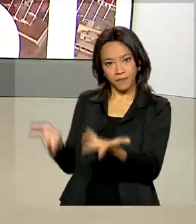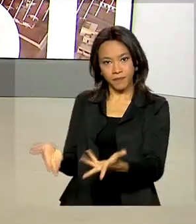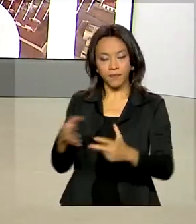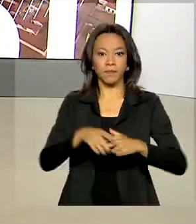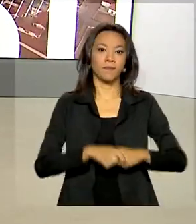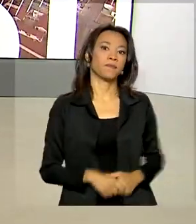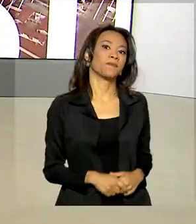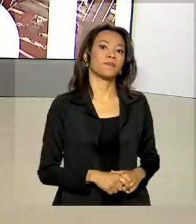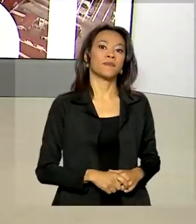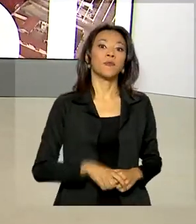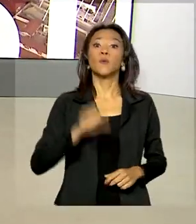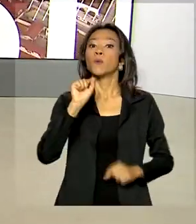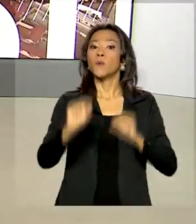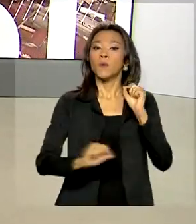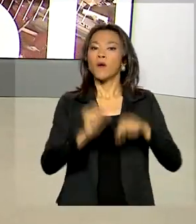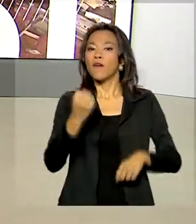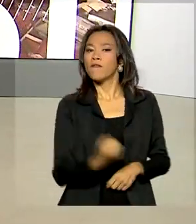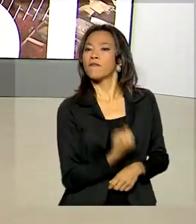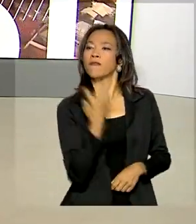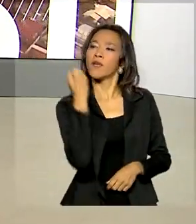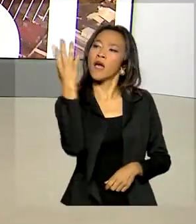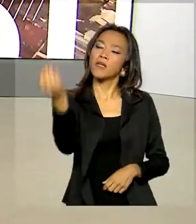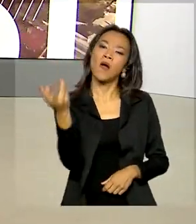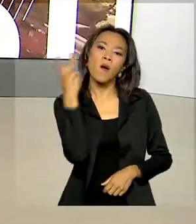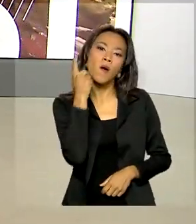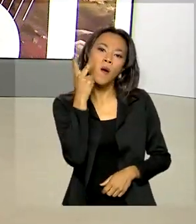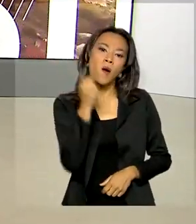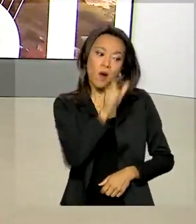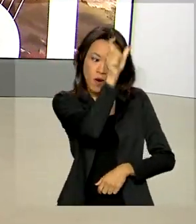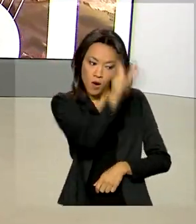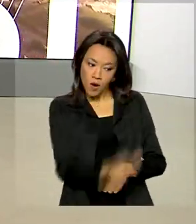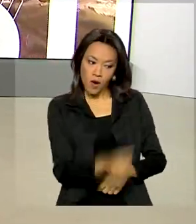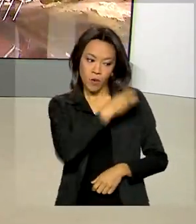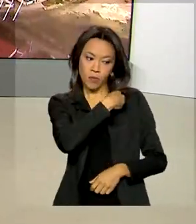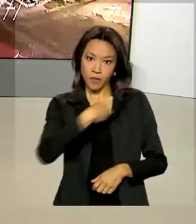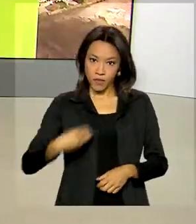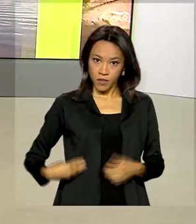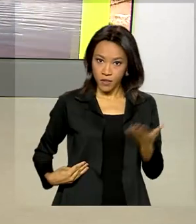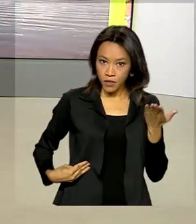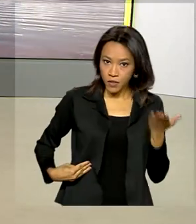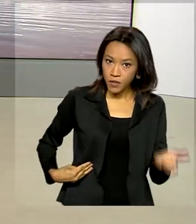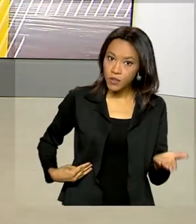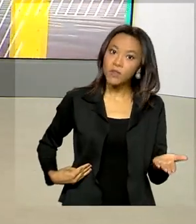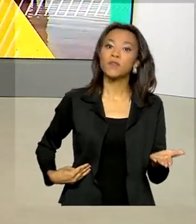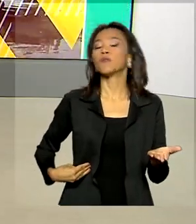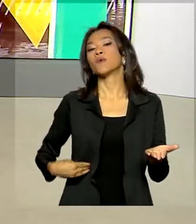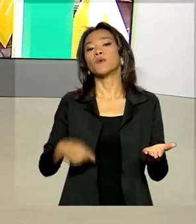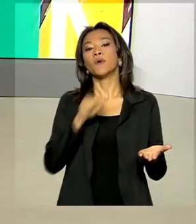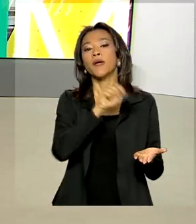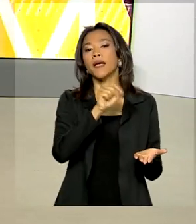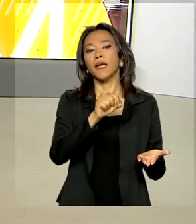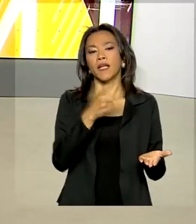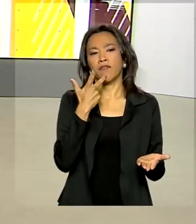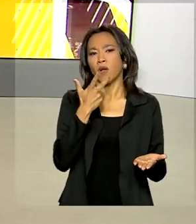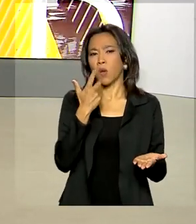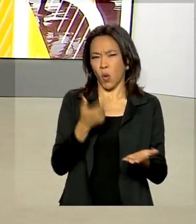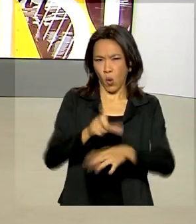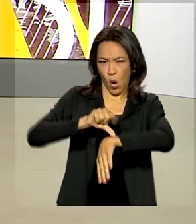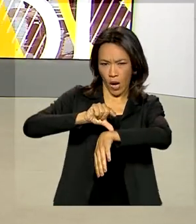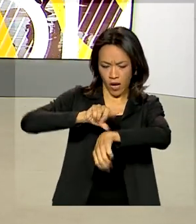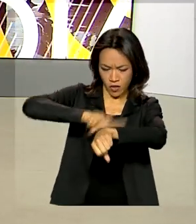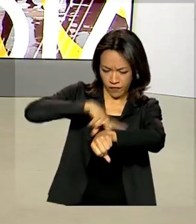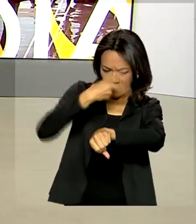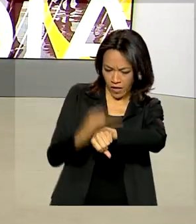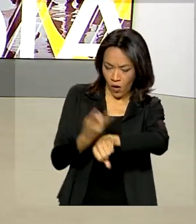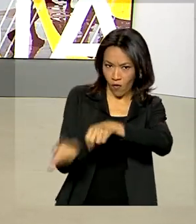Em viagem pelo Ceará, o ministro de Minas e Energia, Bento Albuquerque, descartou o retorno do horário de